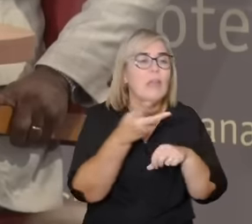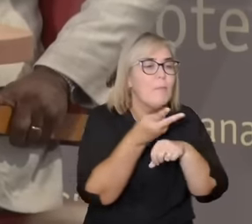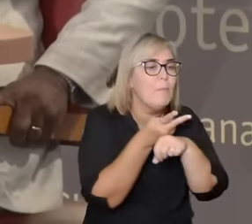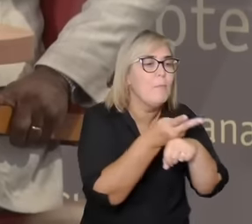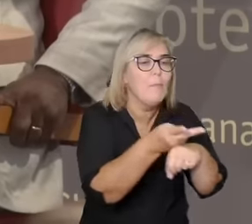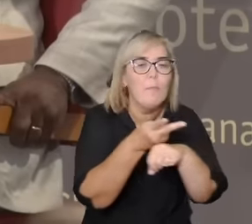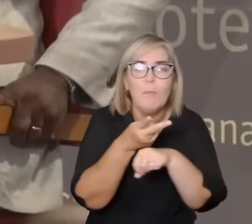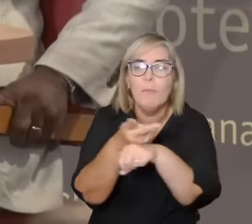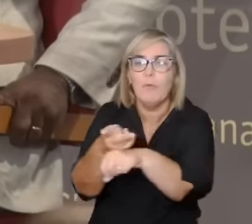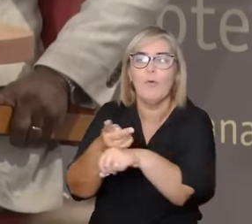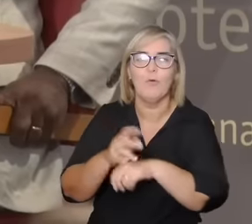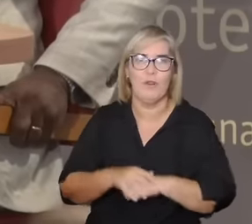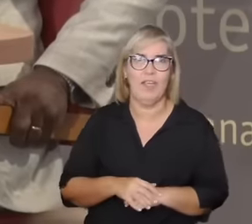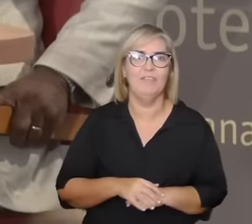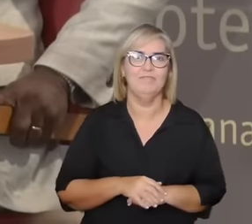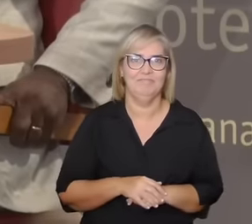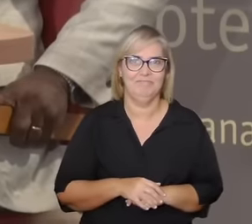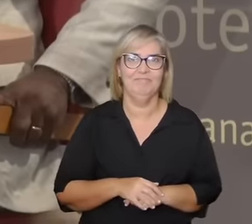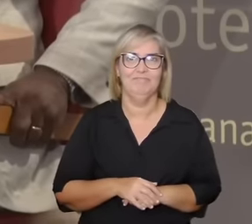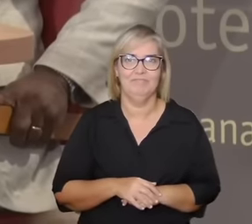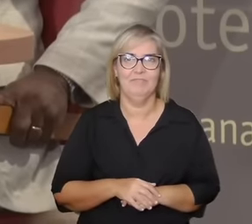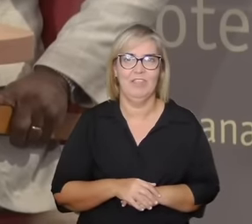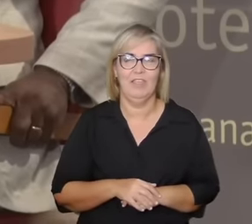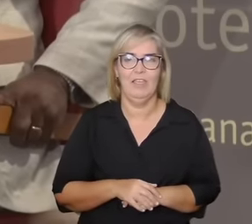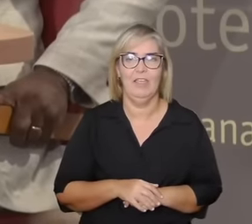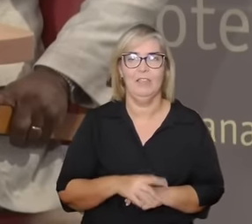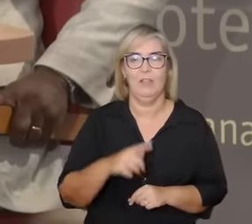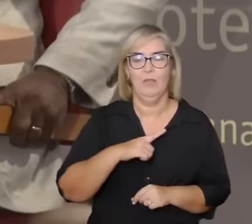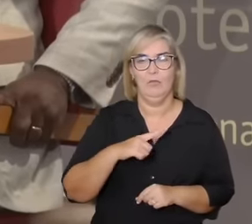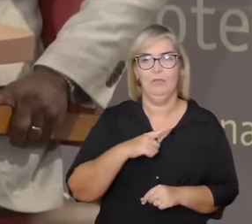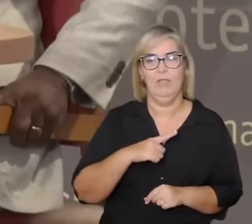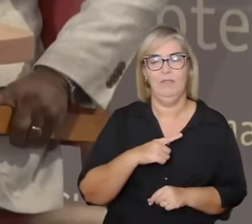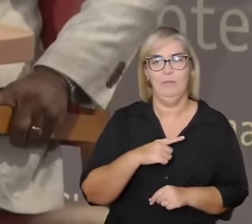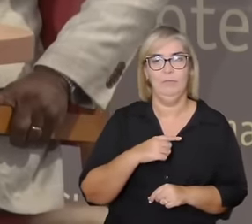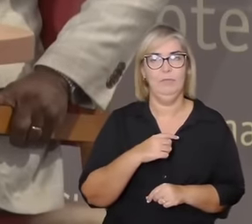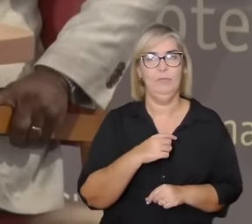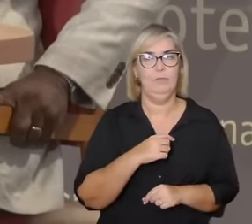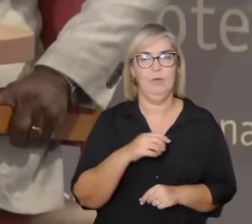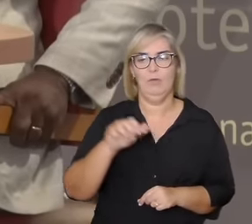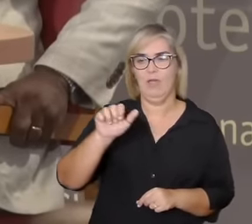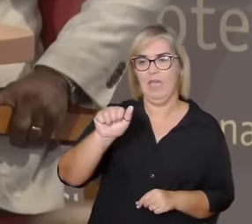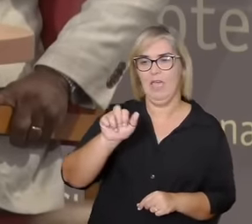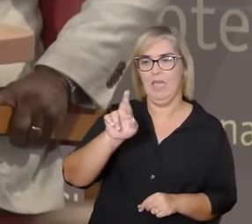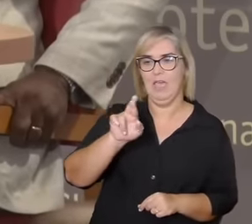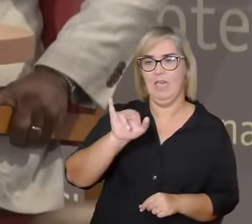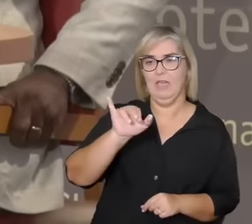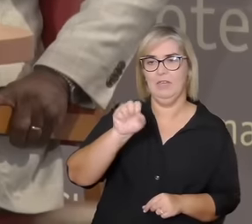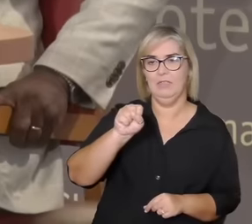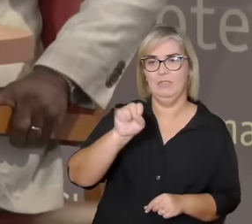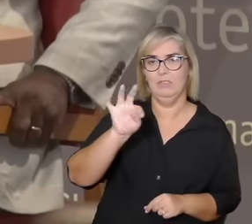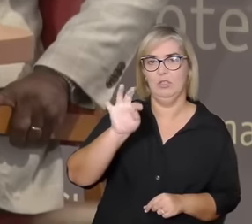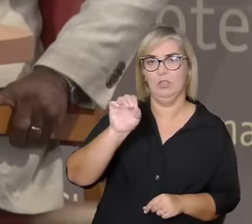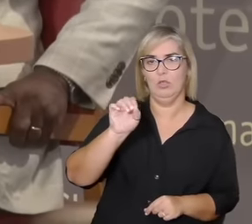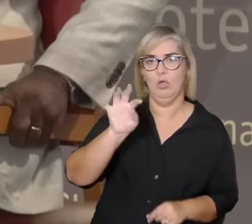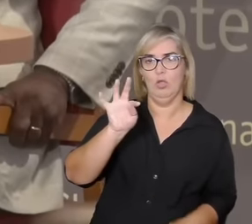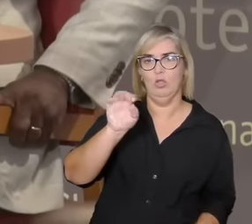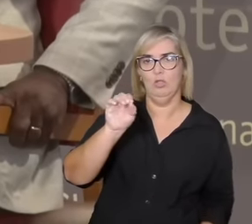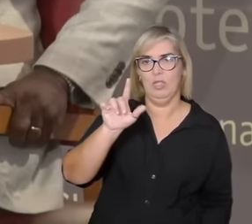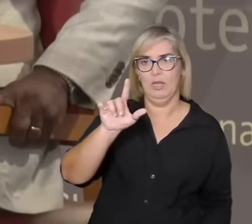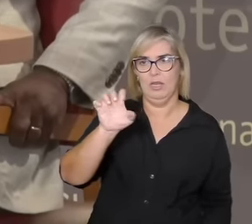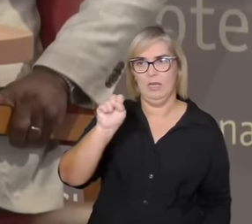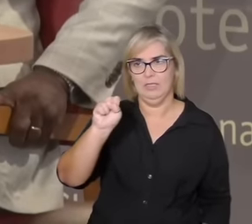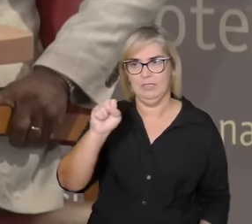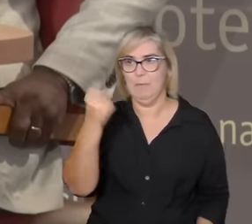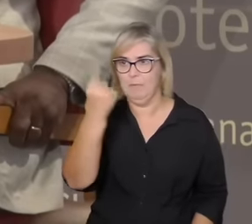trama em três atos Aristóteles primeiro segundo terceiro ato era o paraíso depois expulsão do paraíso